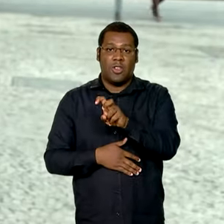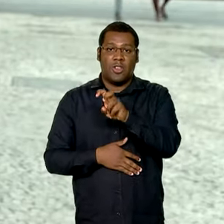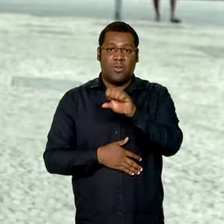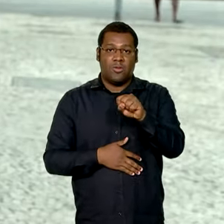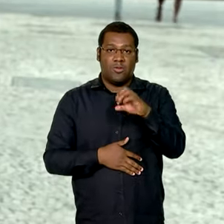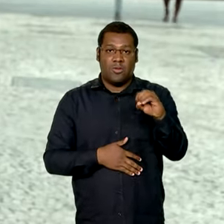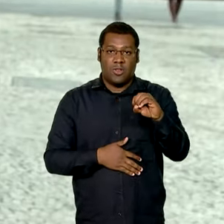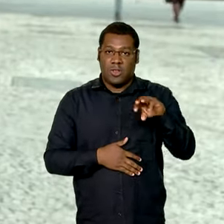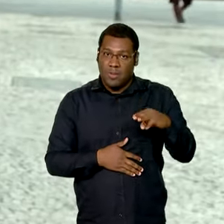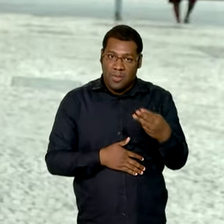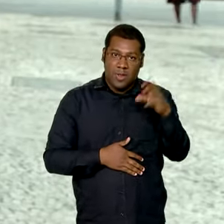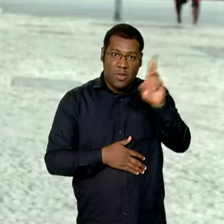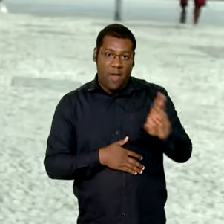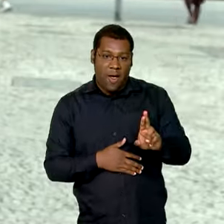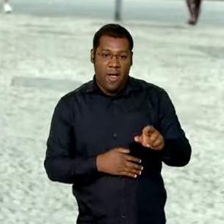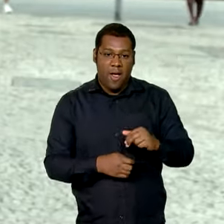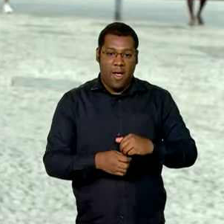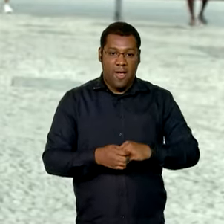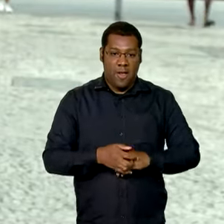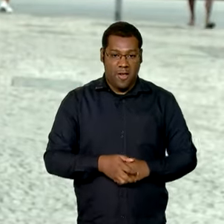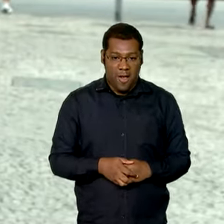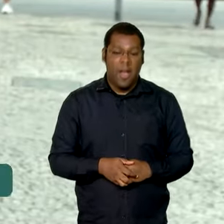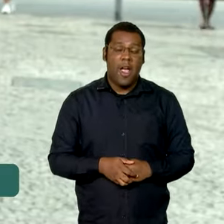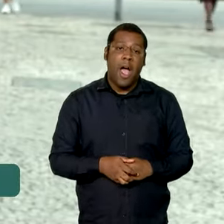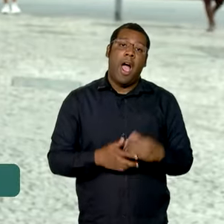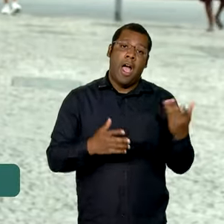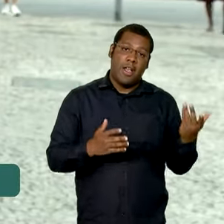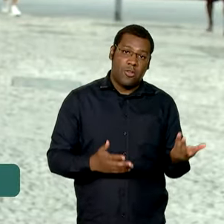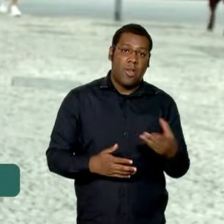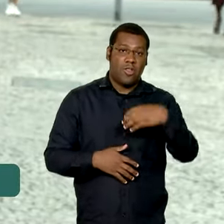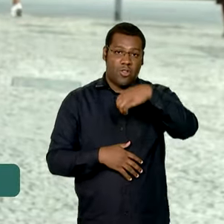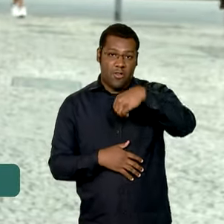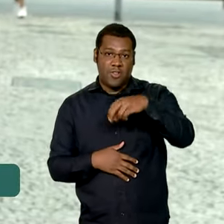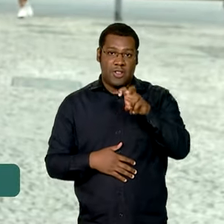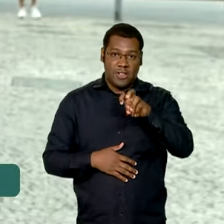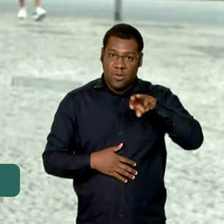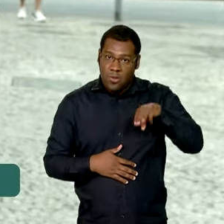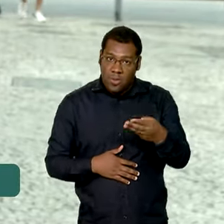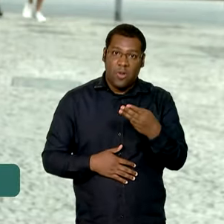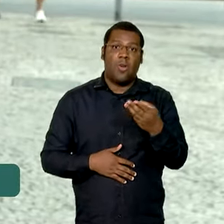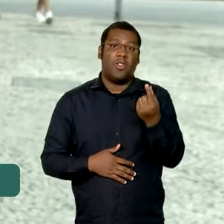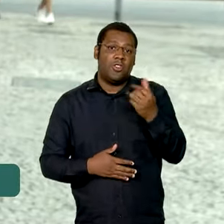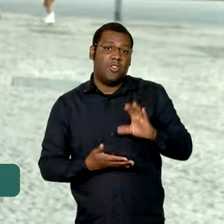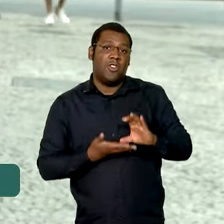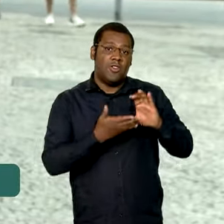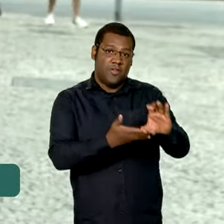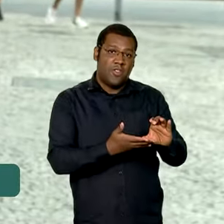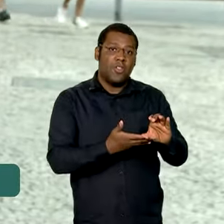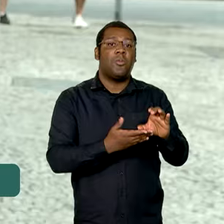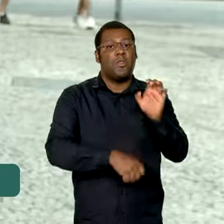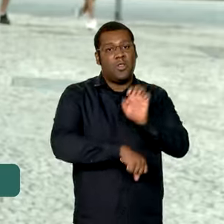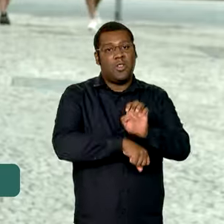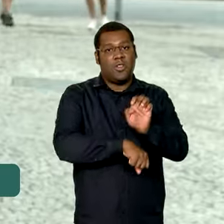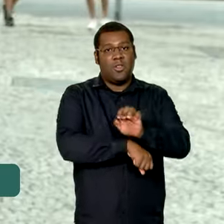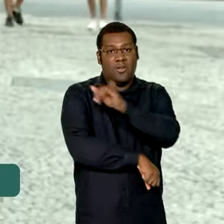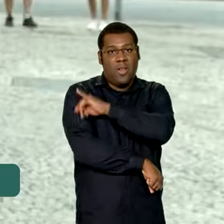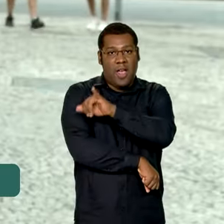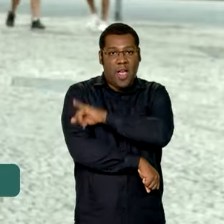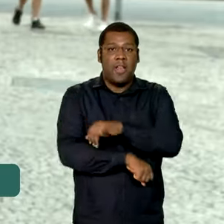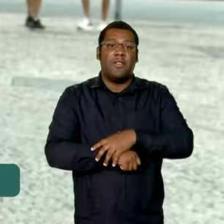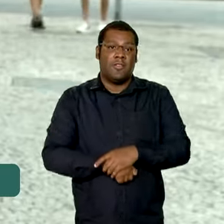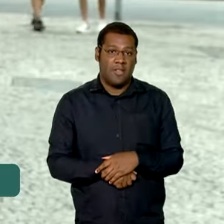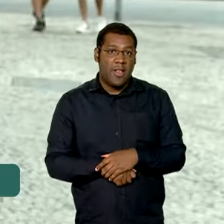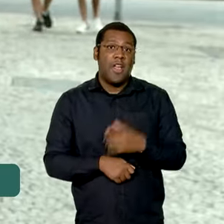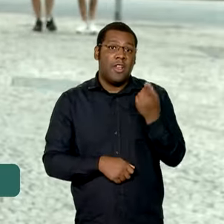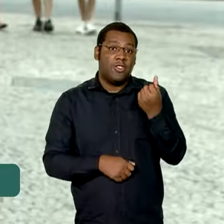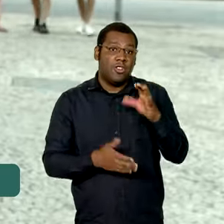de reais serão destinados aqui ao estado do Rio de Janeiro. O estado que receberá o maior repasse será o Amazonas, que